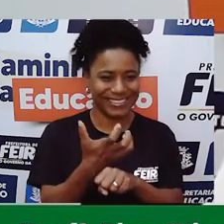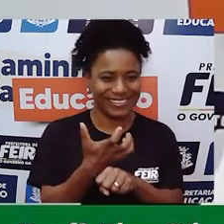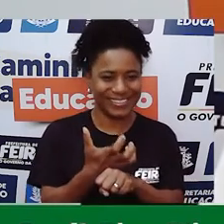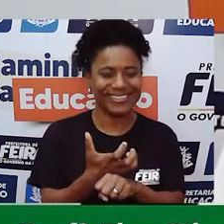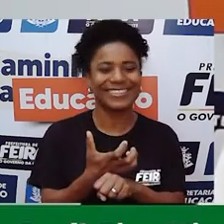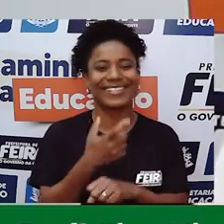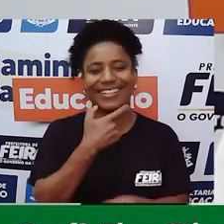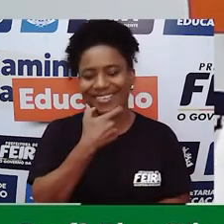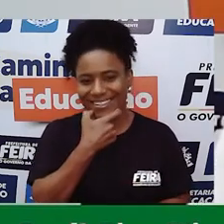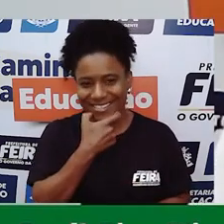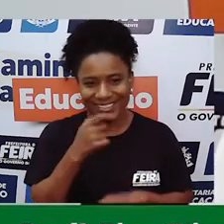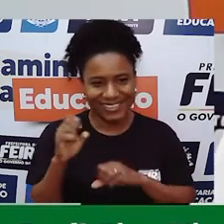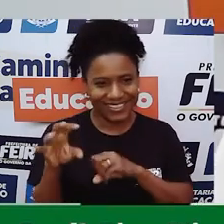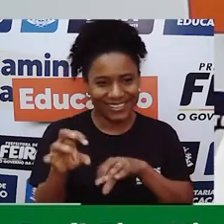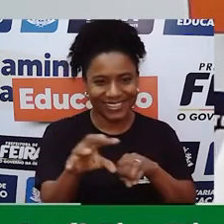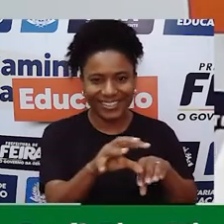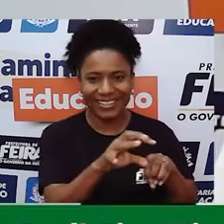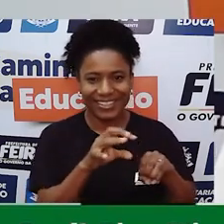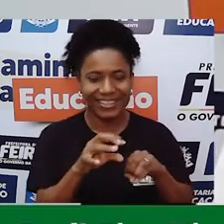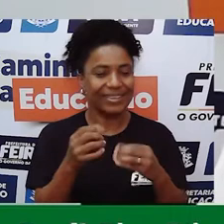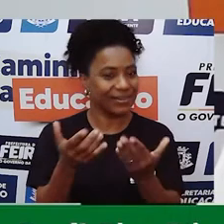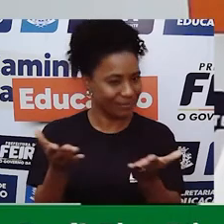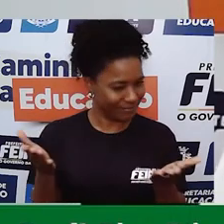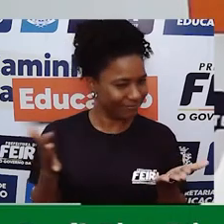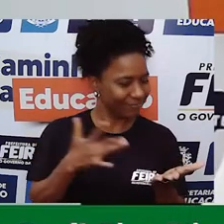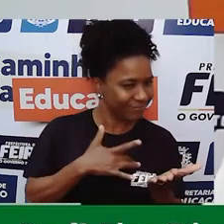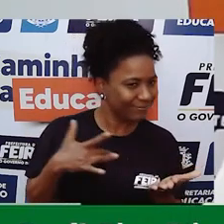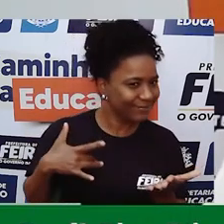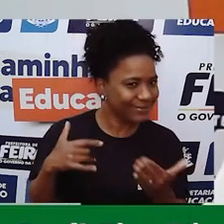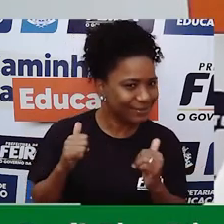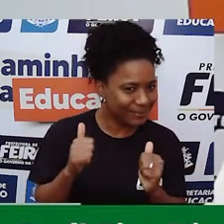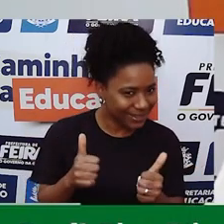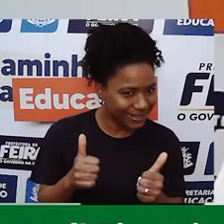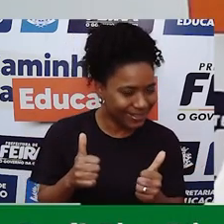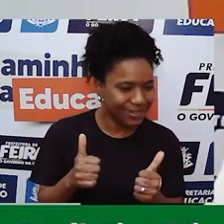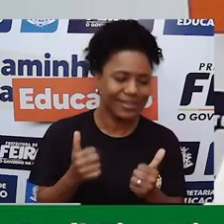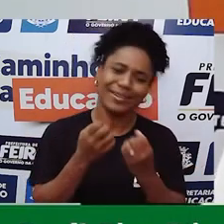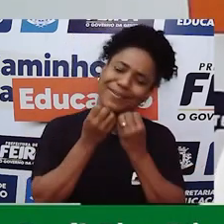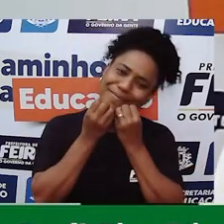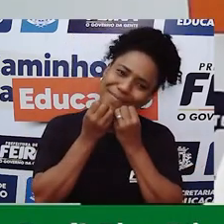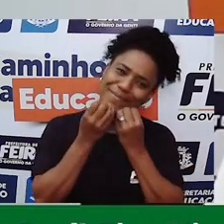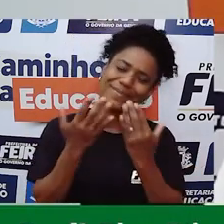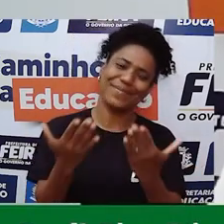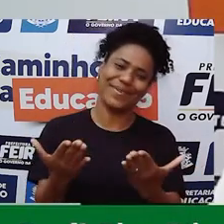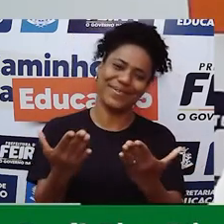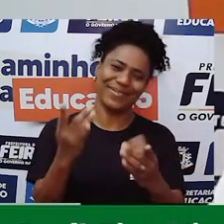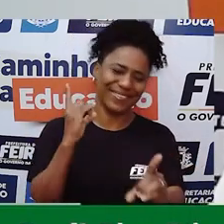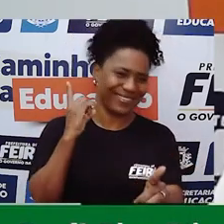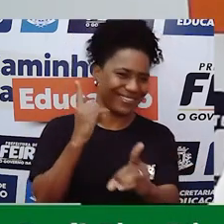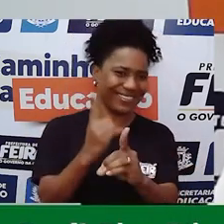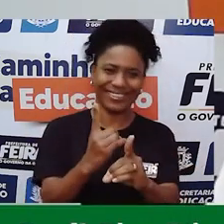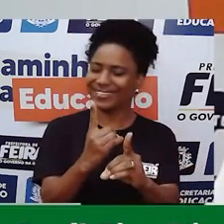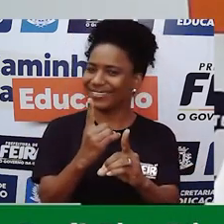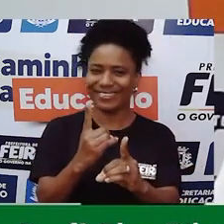estão? Espero que vocês estão bem. Eu espero encontrá-los muito bem.